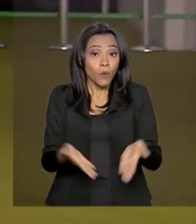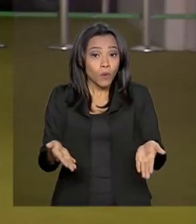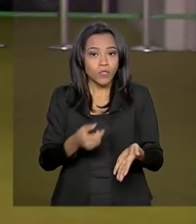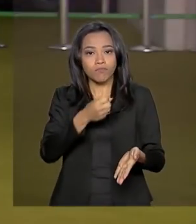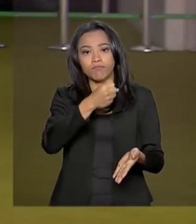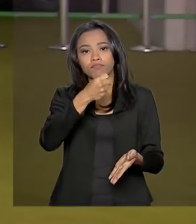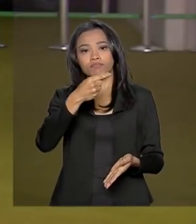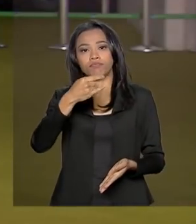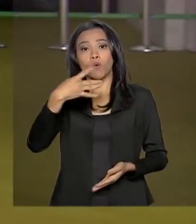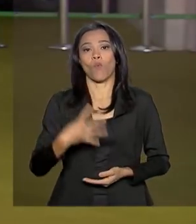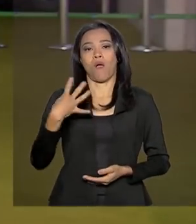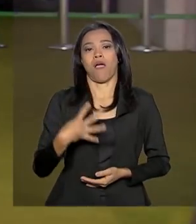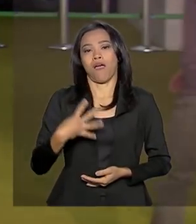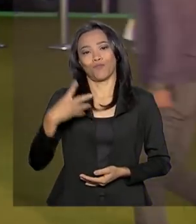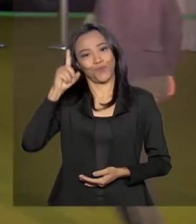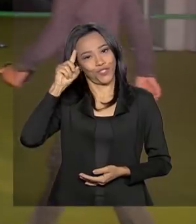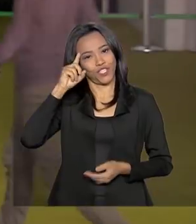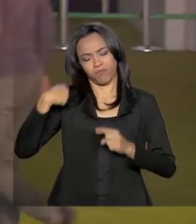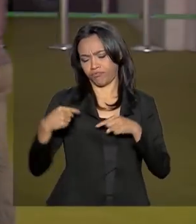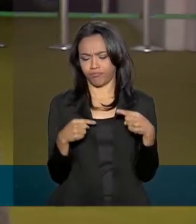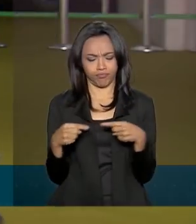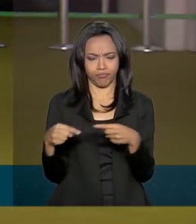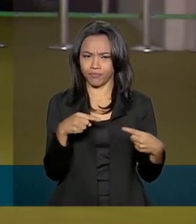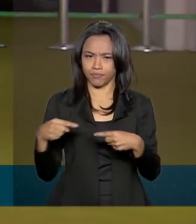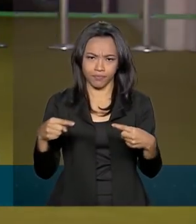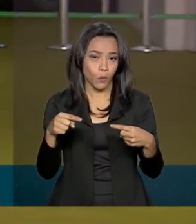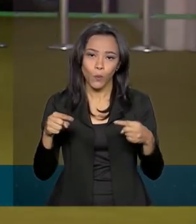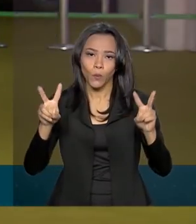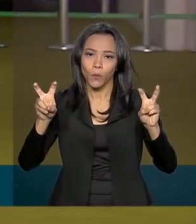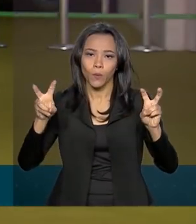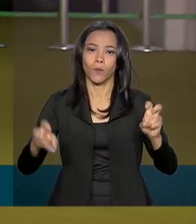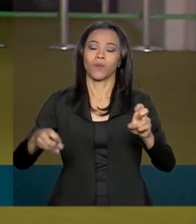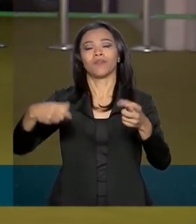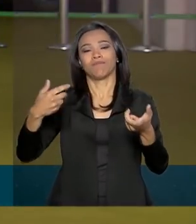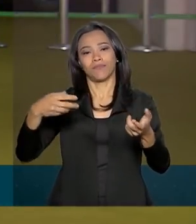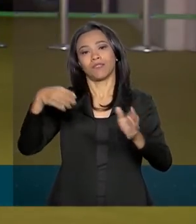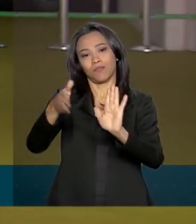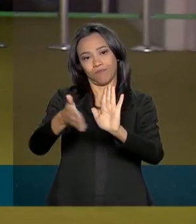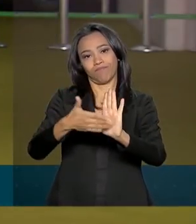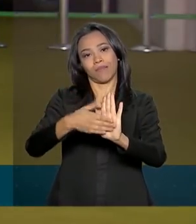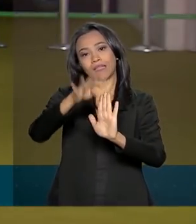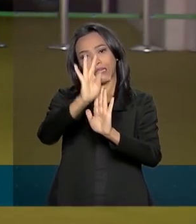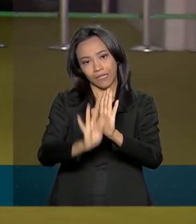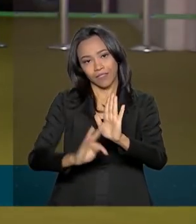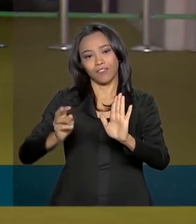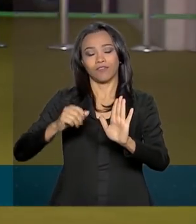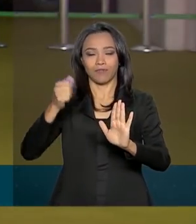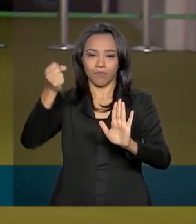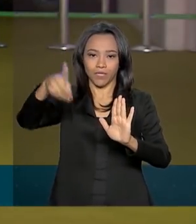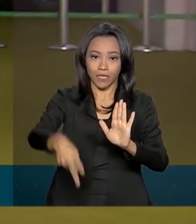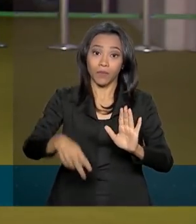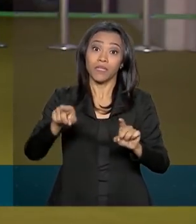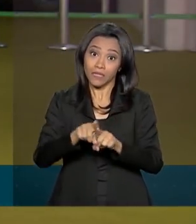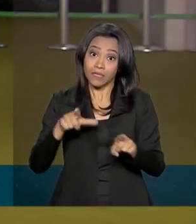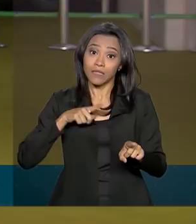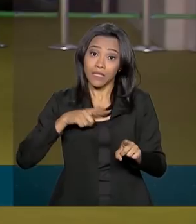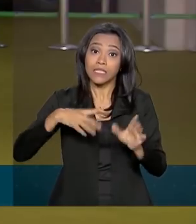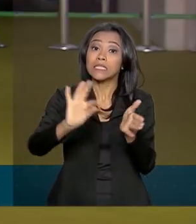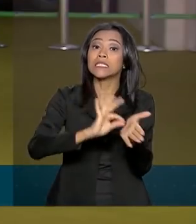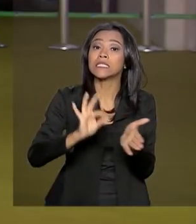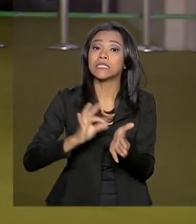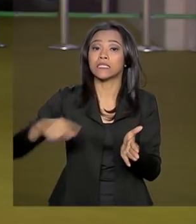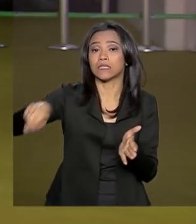quarto dia de debates na Comissão Especial da Reforma da Previdência e 47 deputados estão inscritos para falar. A